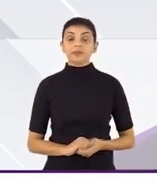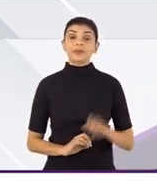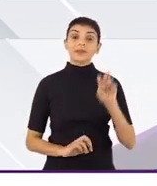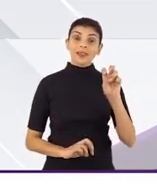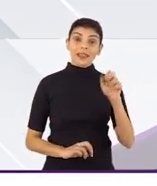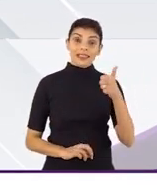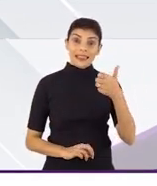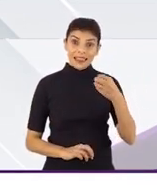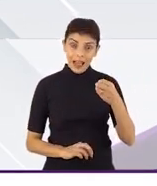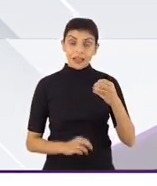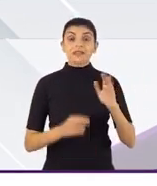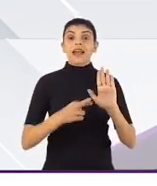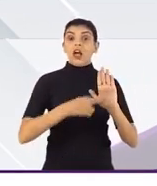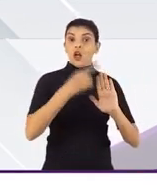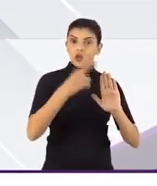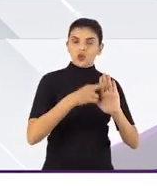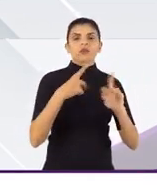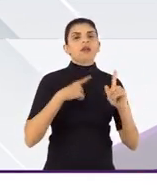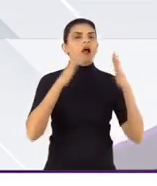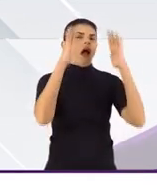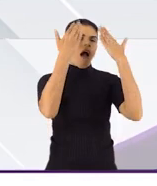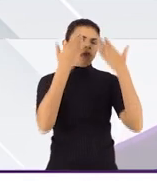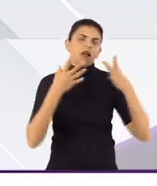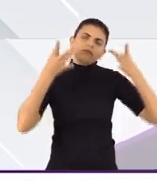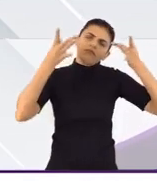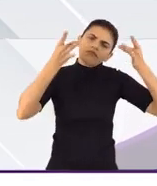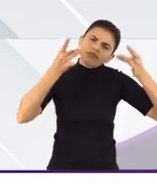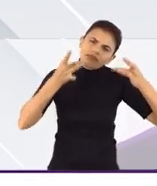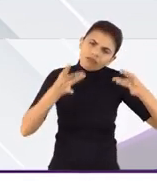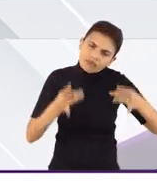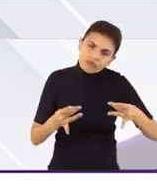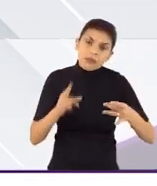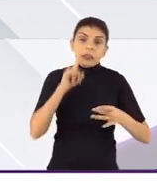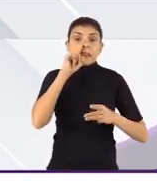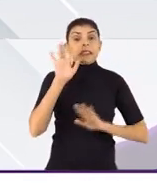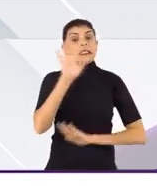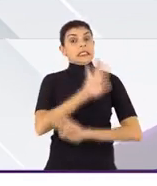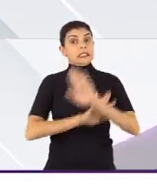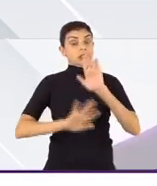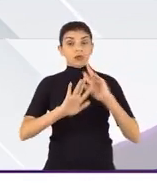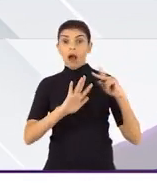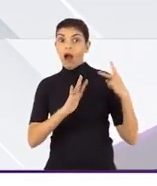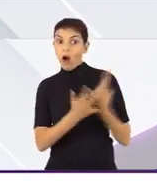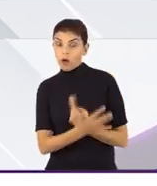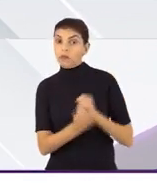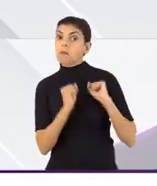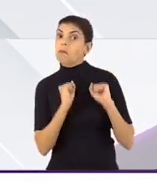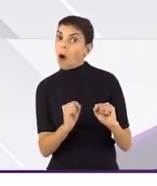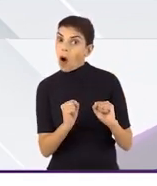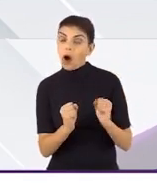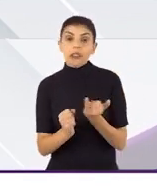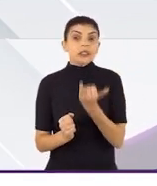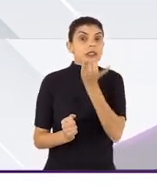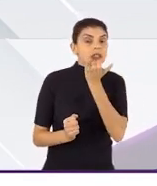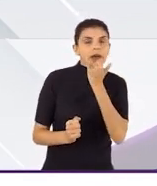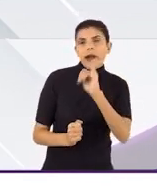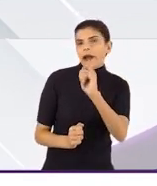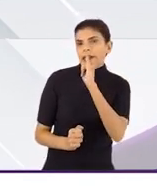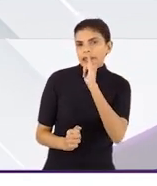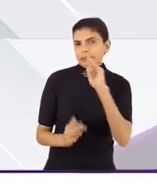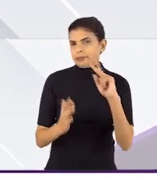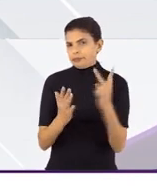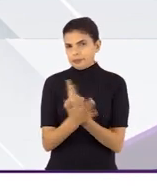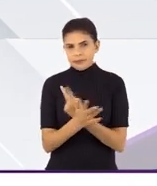A resolução 510 também vai trazer uma análise detalhada dos riscos que podem acontecer e aqui